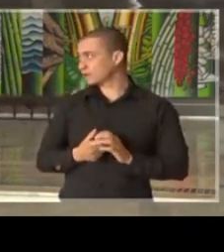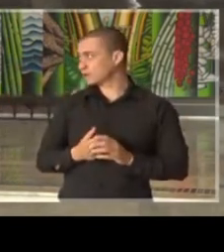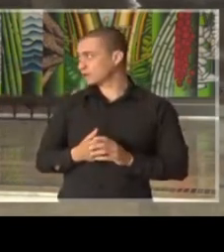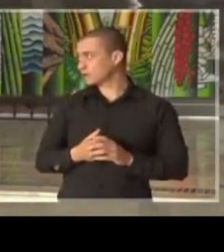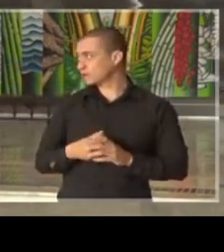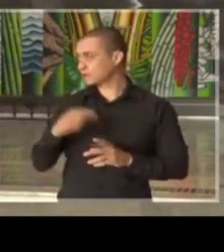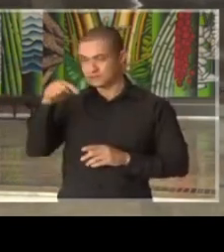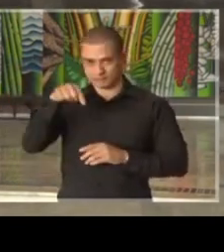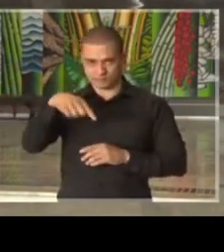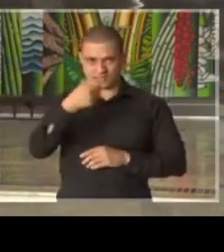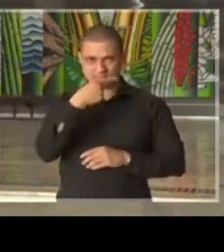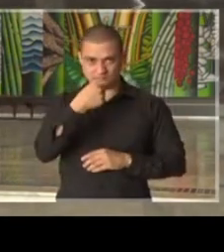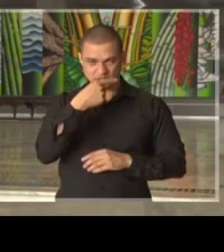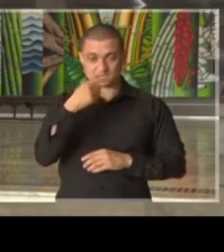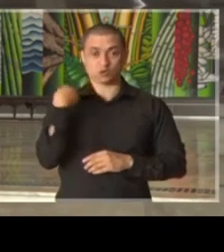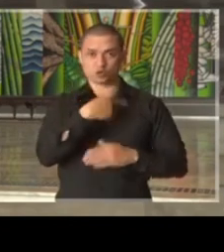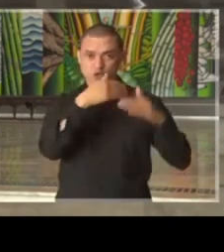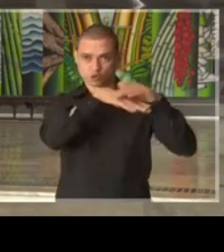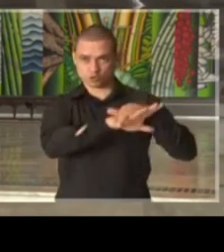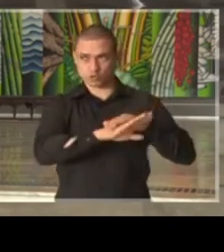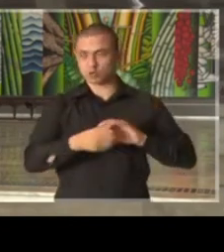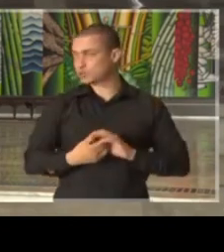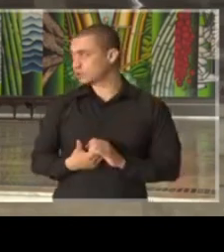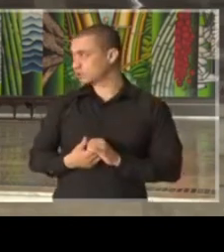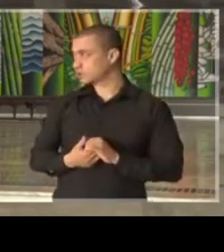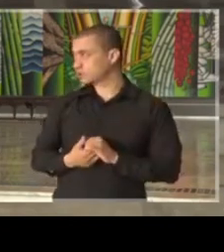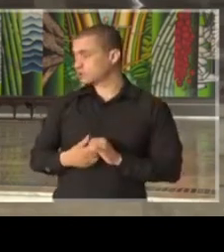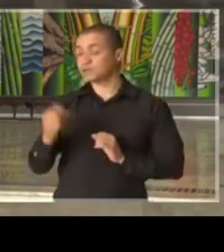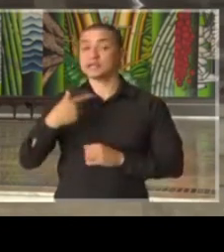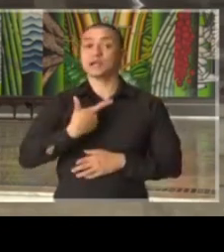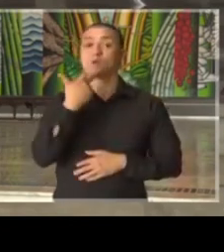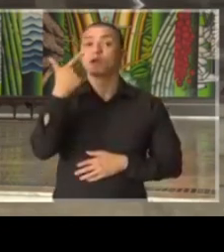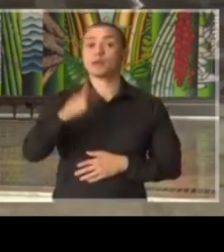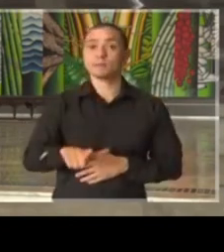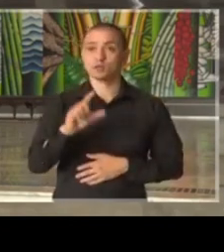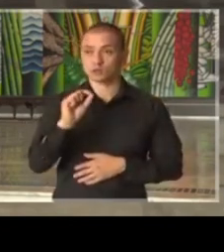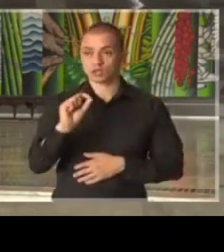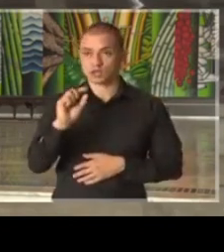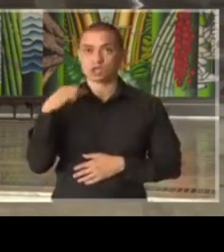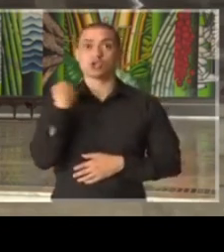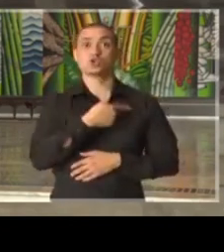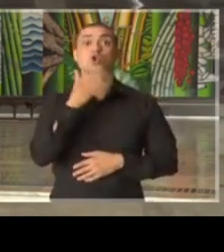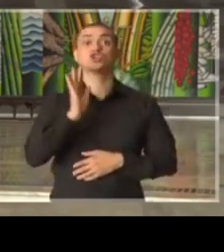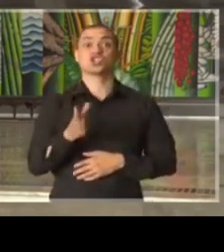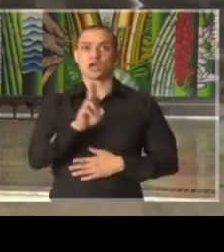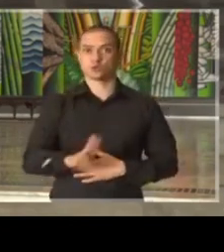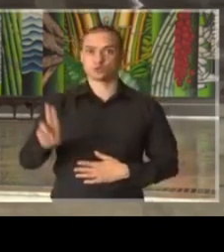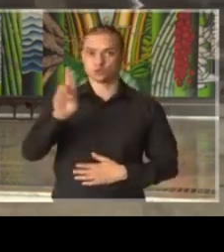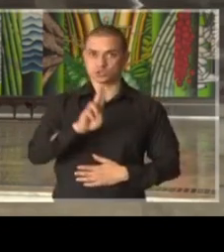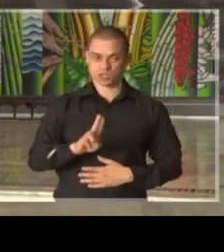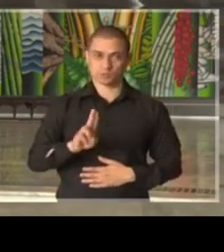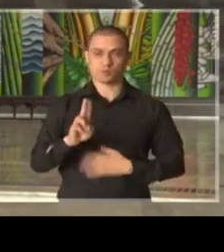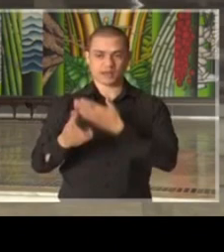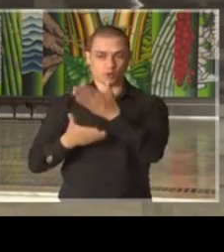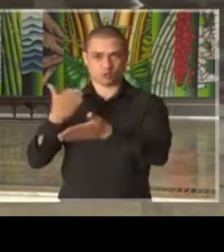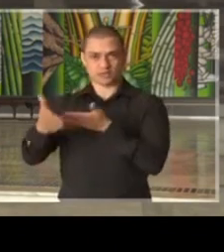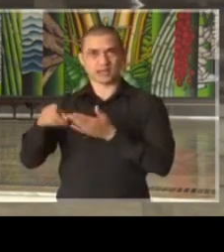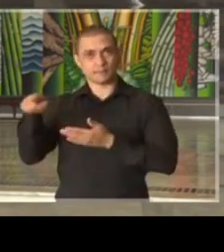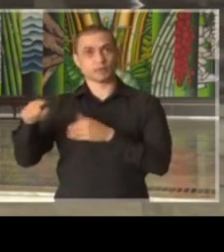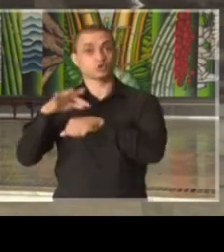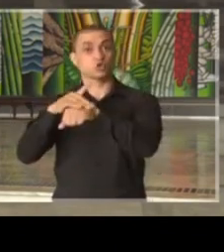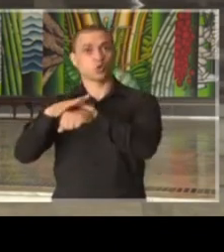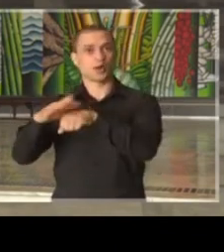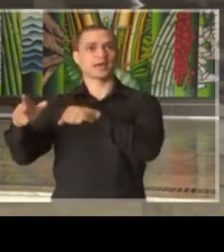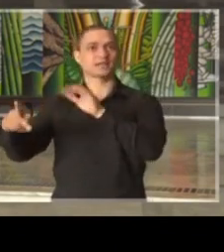dessa medicação nos nossos estoques. e eu repito, nós já utilizamos tanto no tratamento de doenças